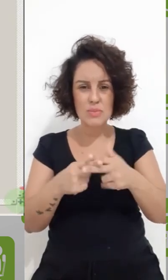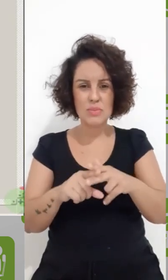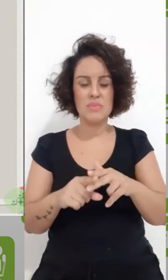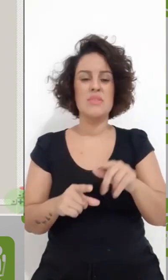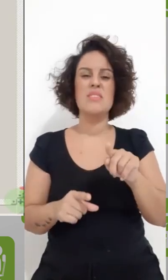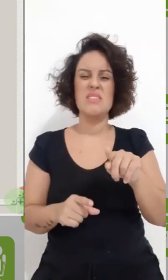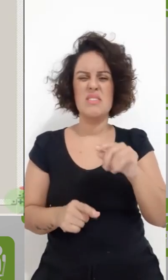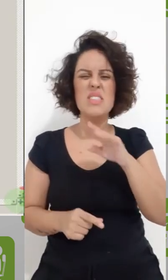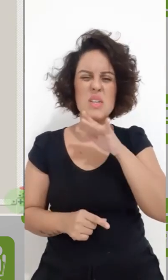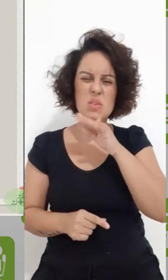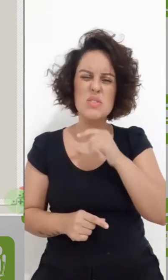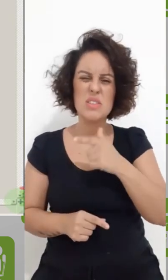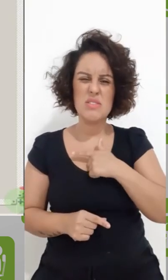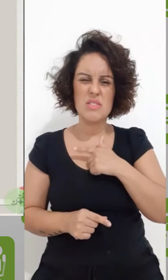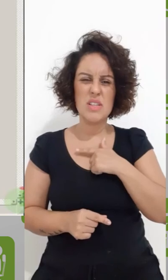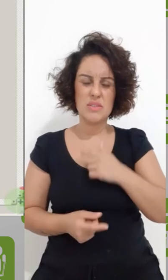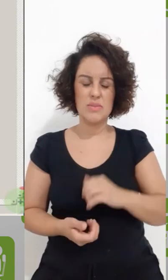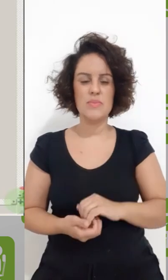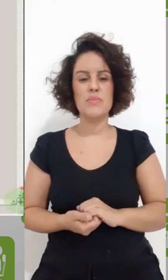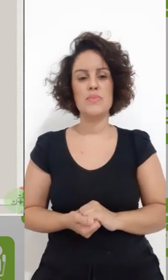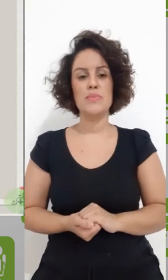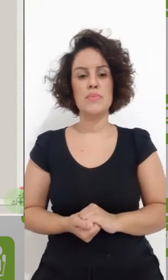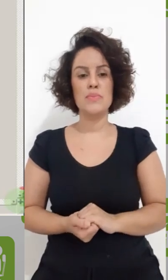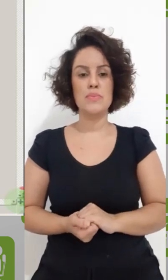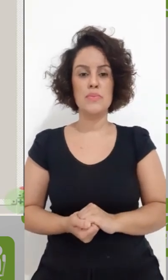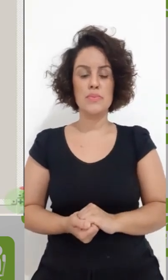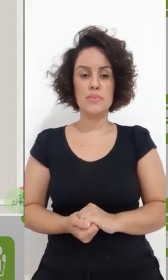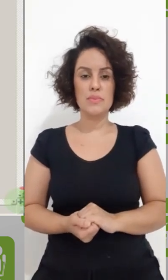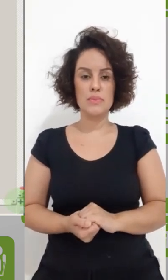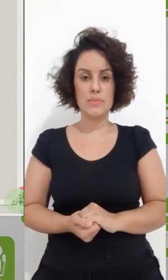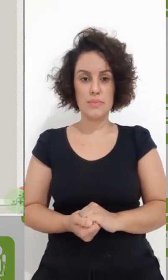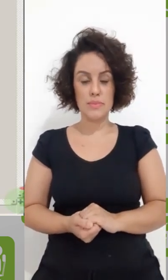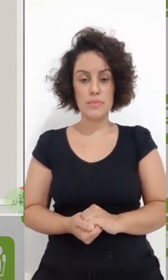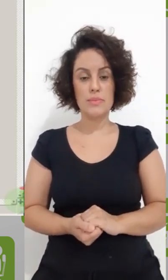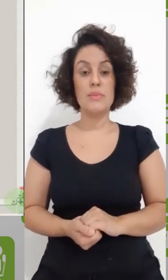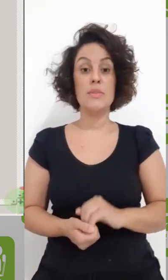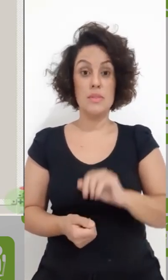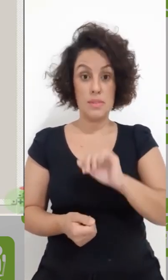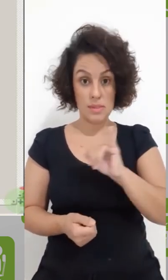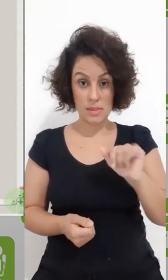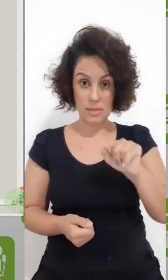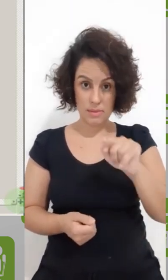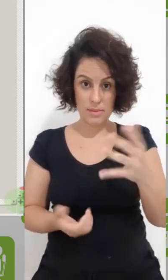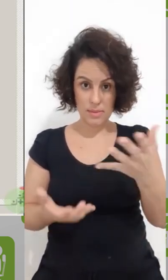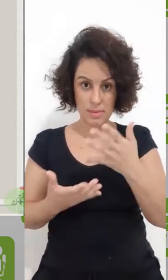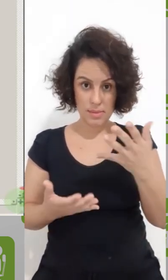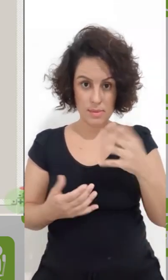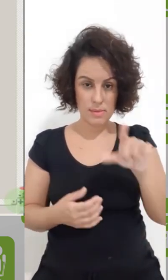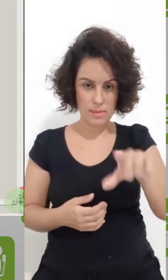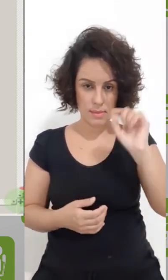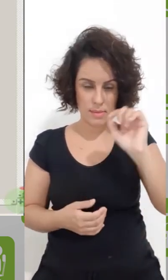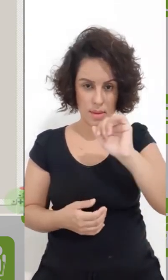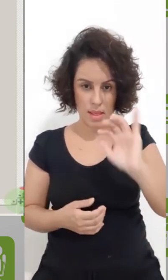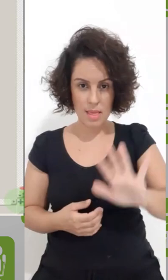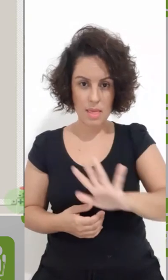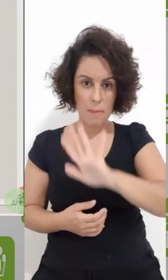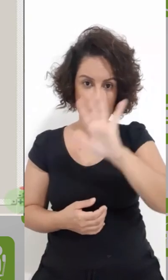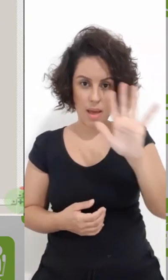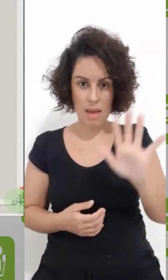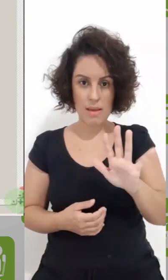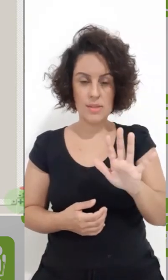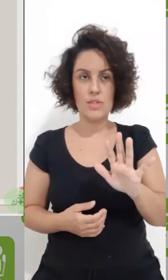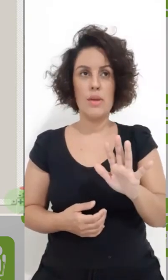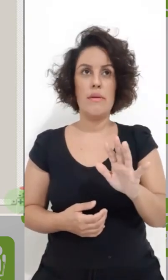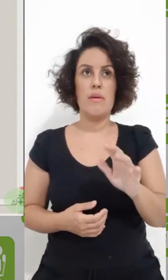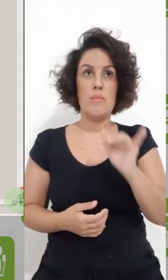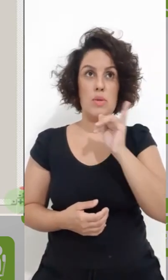Ctrl Z aqui para voltar a resolução de 72. Então, quando você for trabalhar com uma imagem, essa imagem